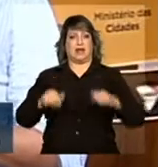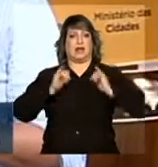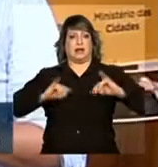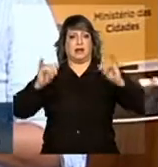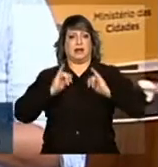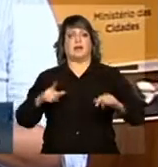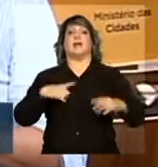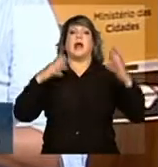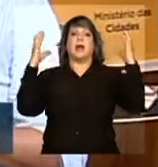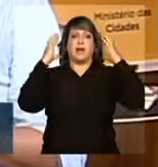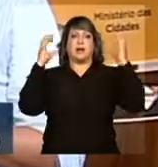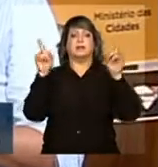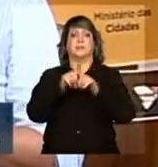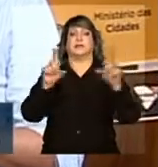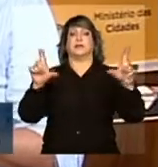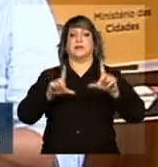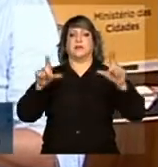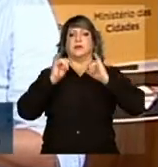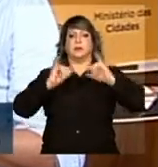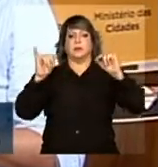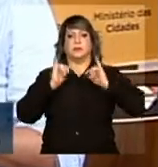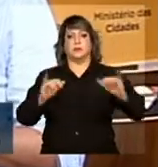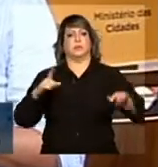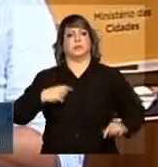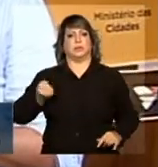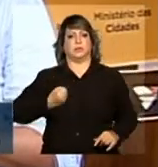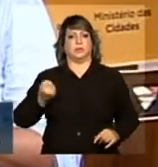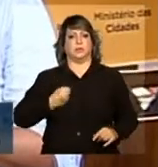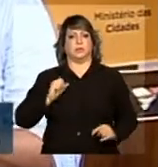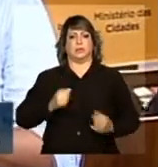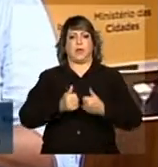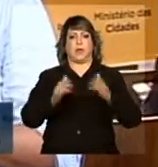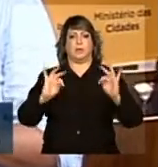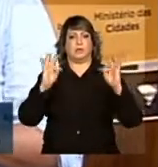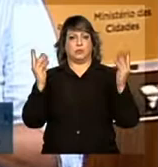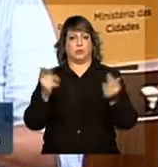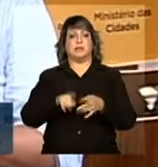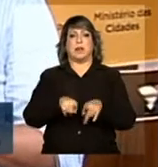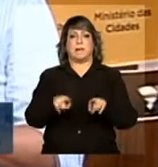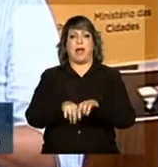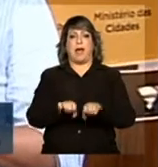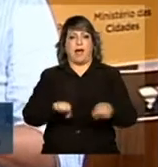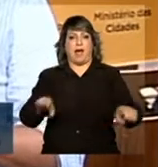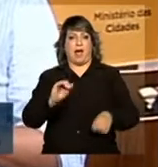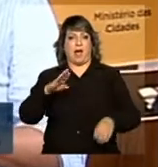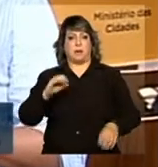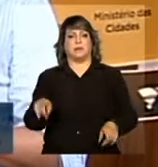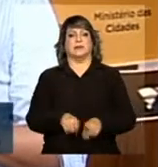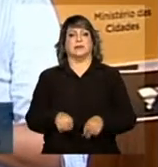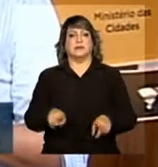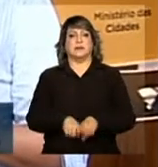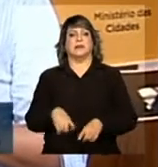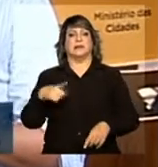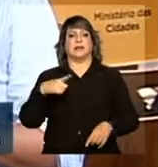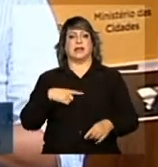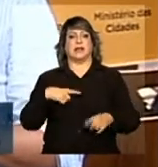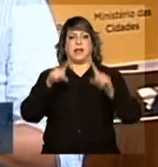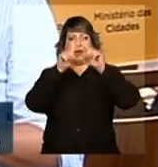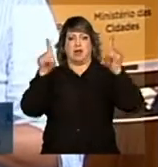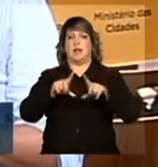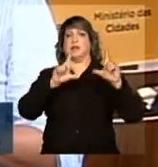em emissoras de rádio, emissoras de televisão, em canais abertos e também por assinatura, além de cartazes e